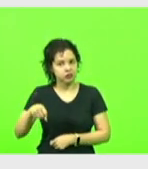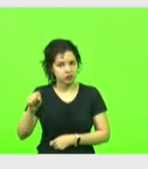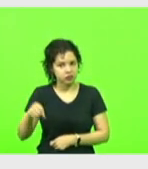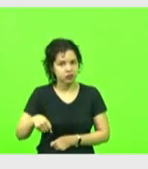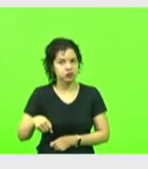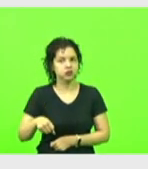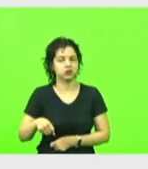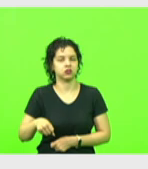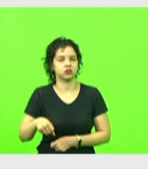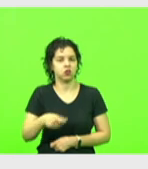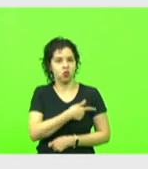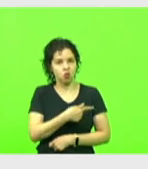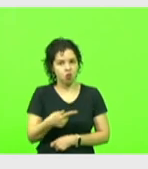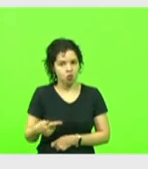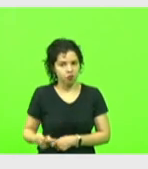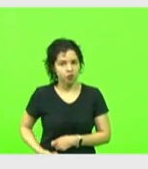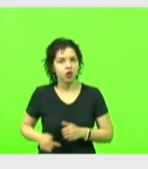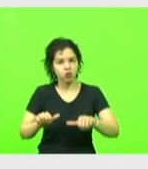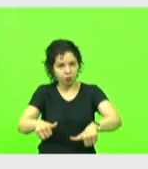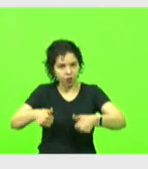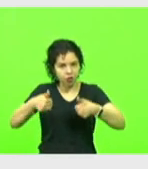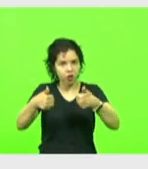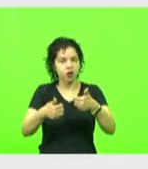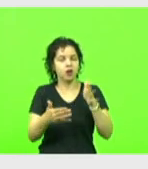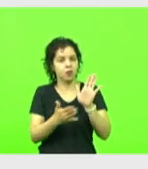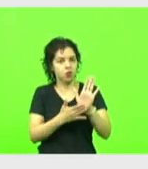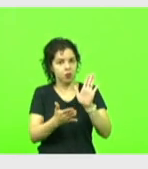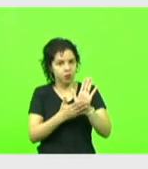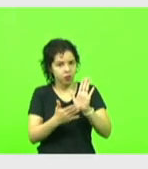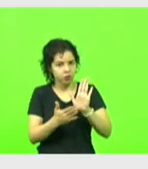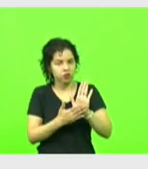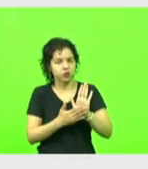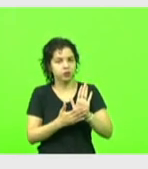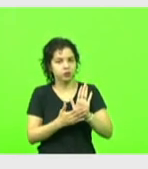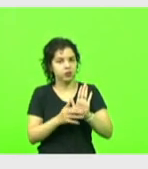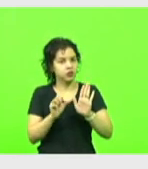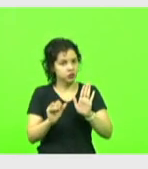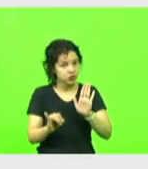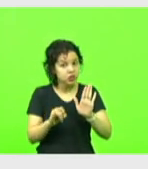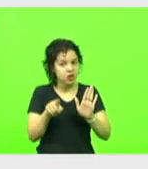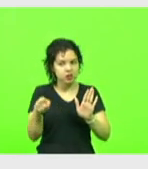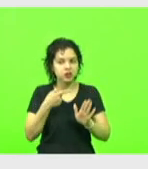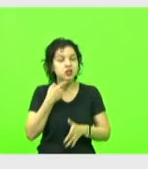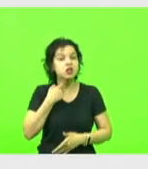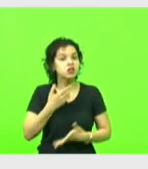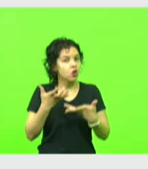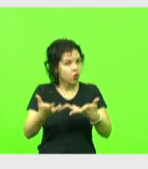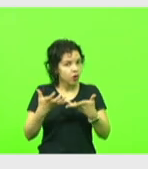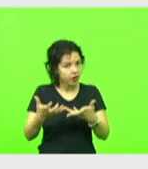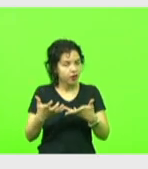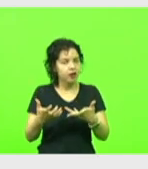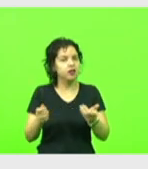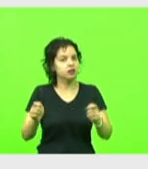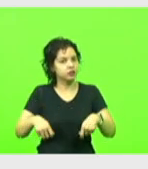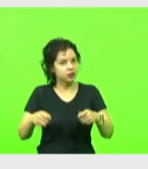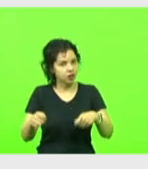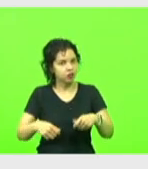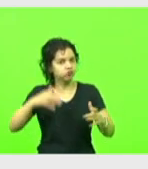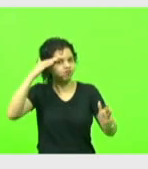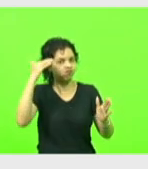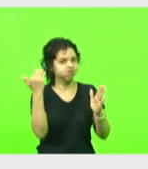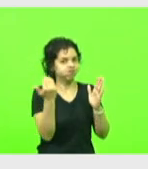plenamente, do governo melhorar a proposta, se assim desejar e, se assim cumprir, com a sua